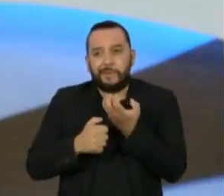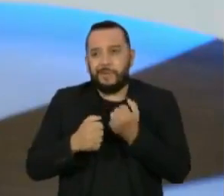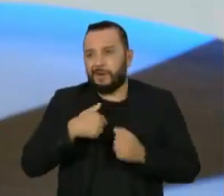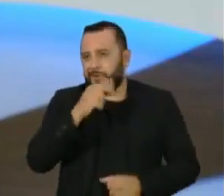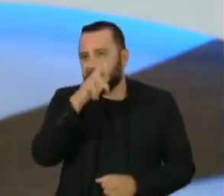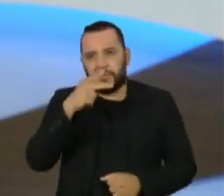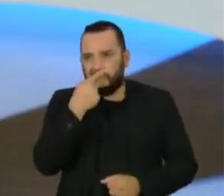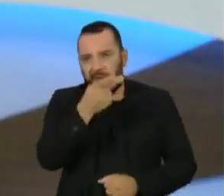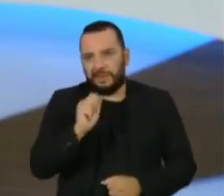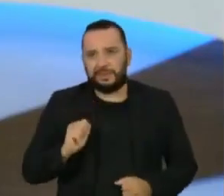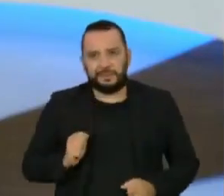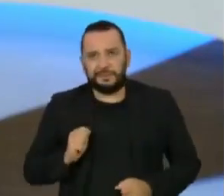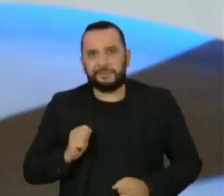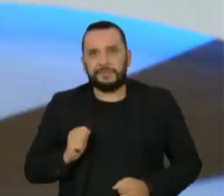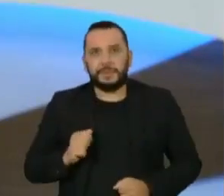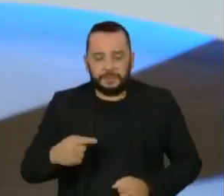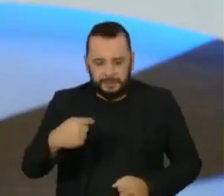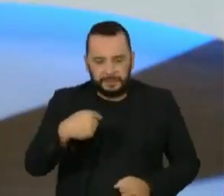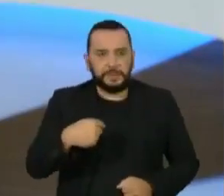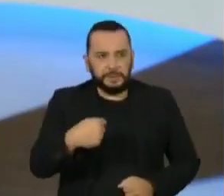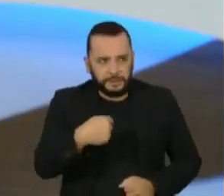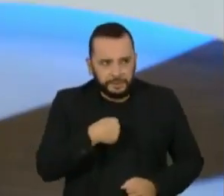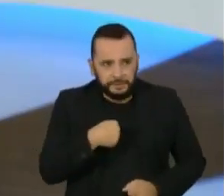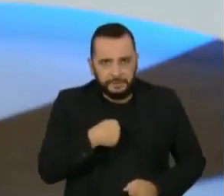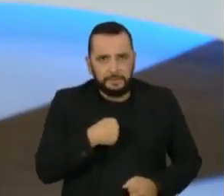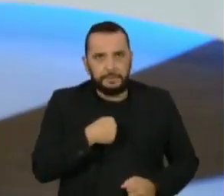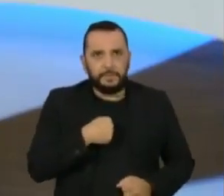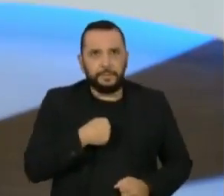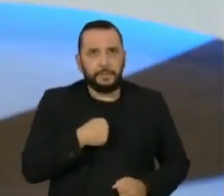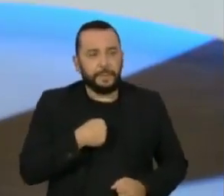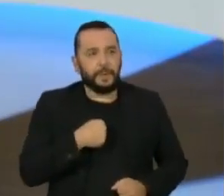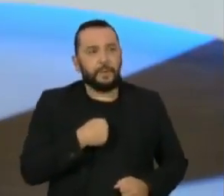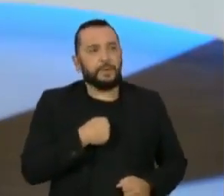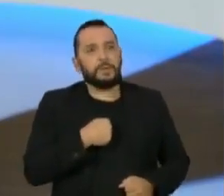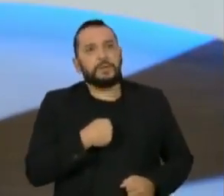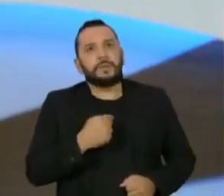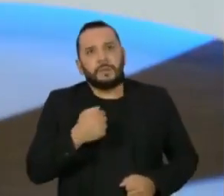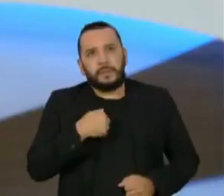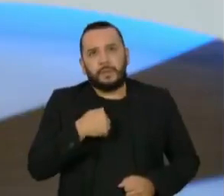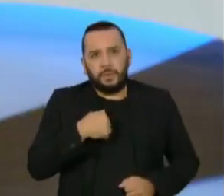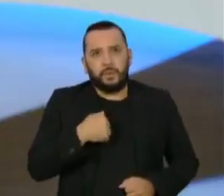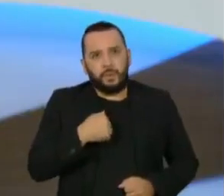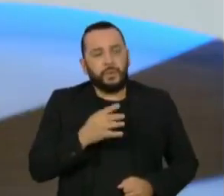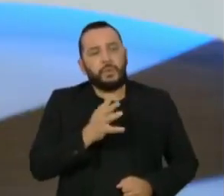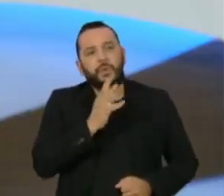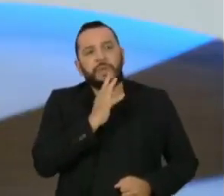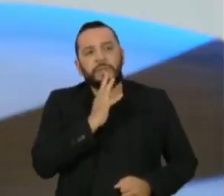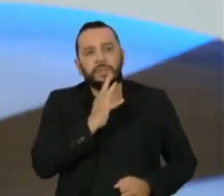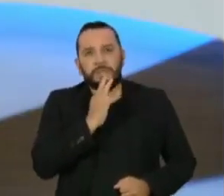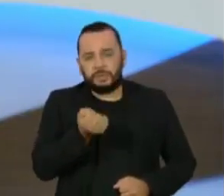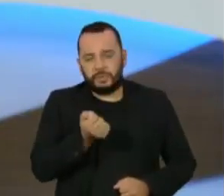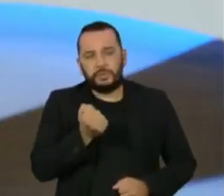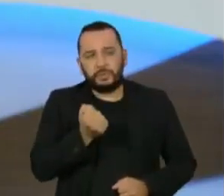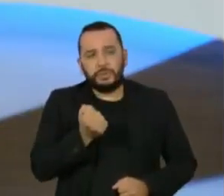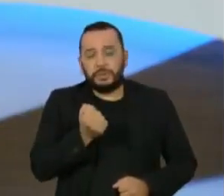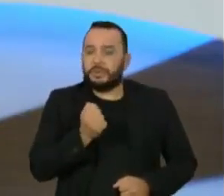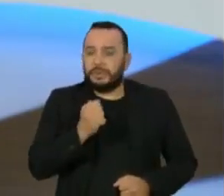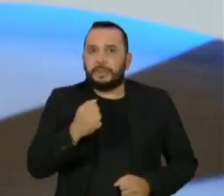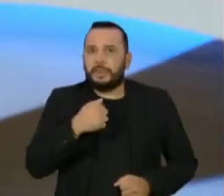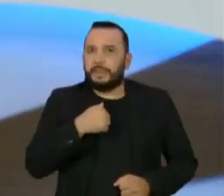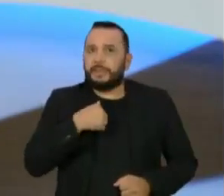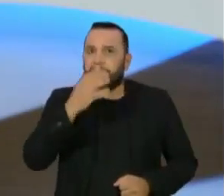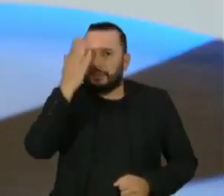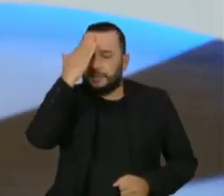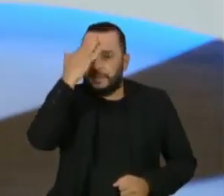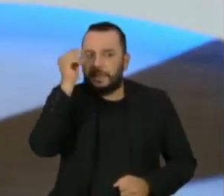Dificilmente eu poderia afirmar que eu conheço algo sem estar no lugar daquela pessoa, sem entender os motivos pelo